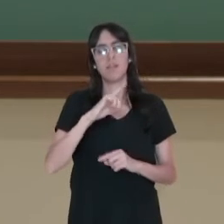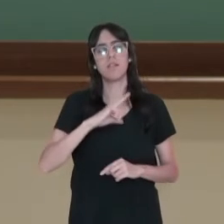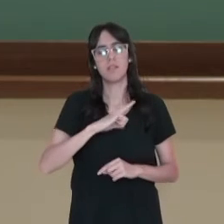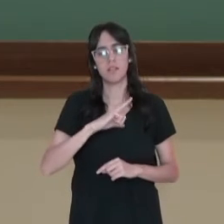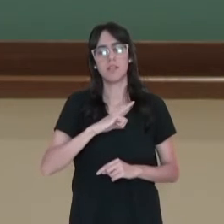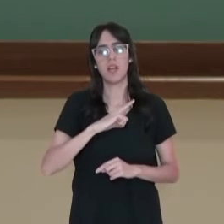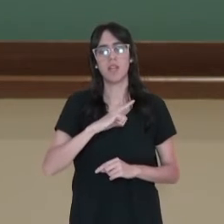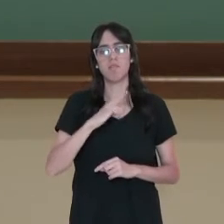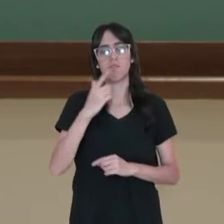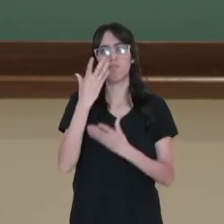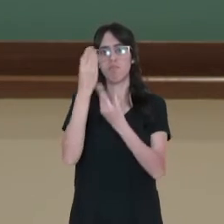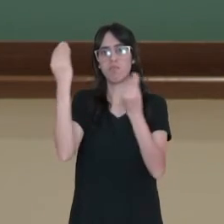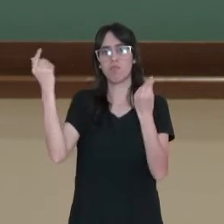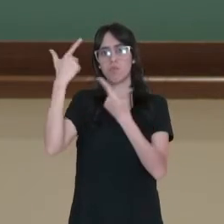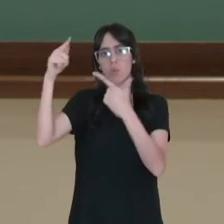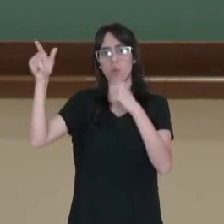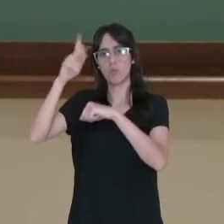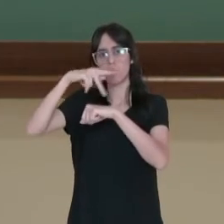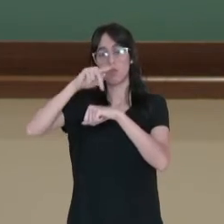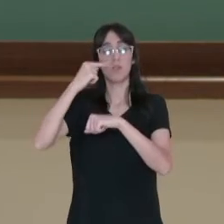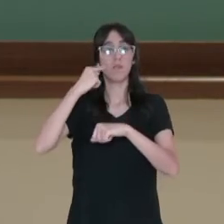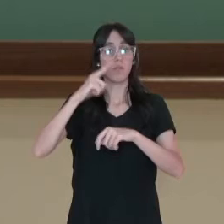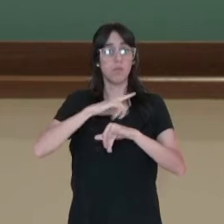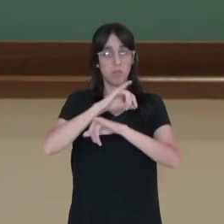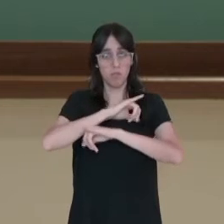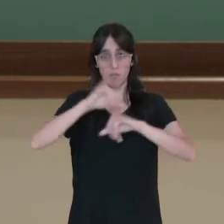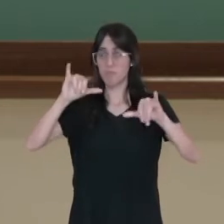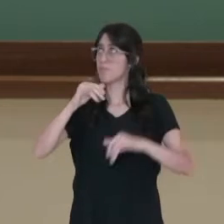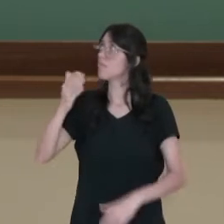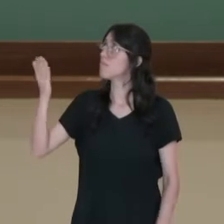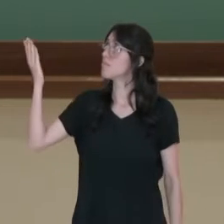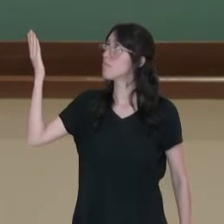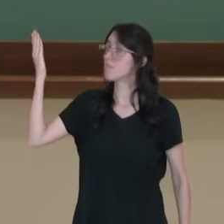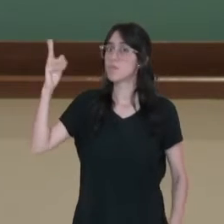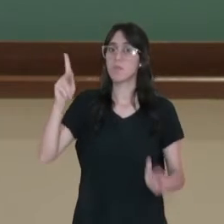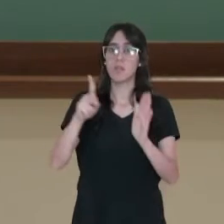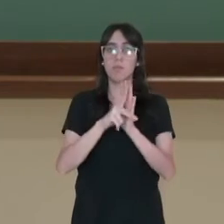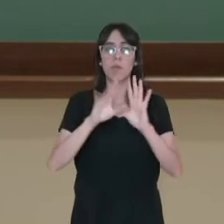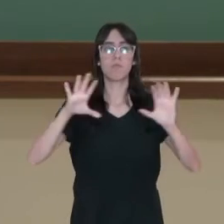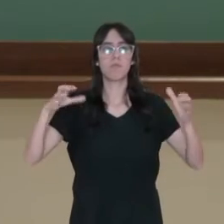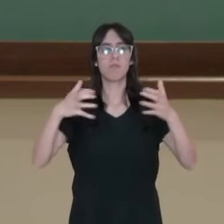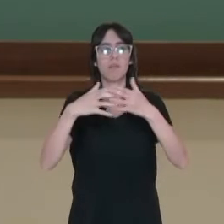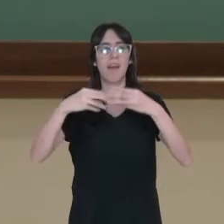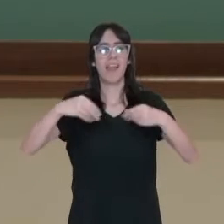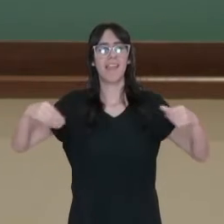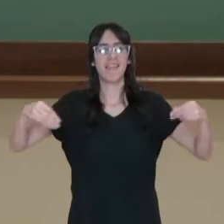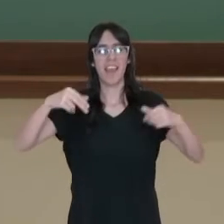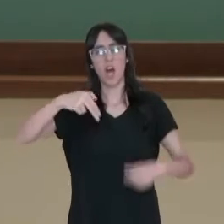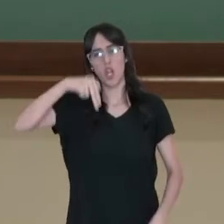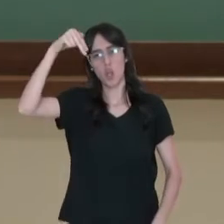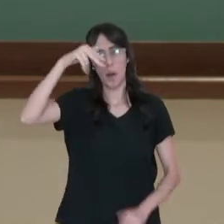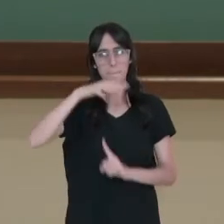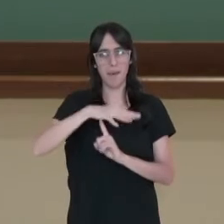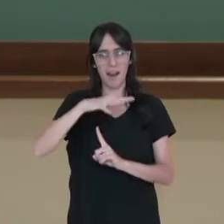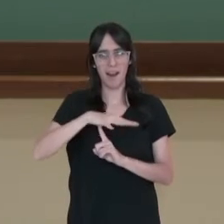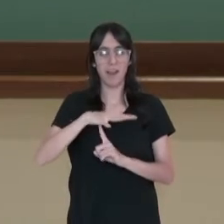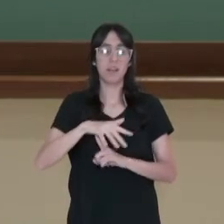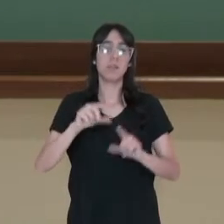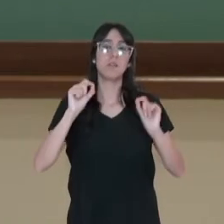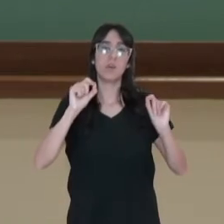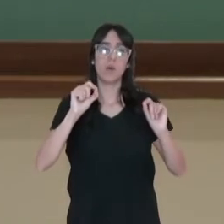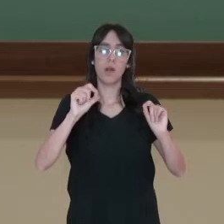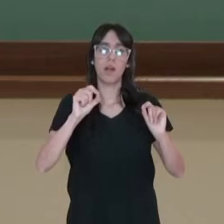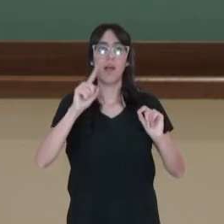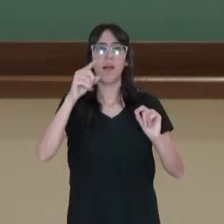imigrantes. Como você pode perceber nesse anúncio da Companhia de Terras do Norte do Paraná, que tinha como missão, então, vender,